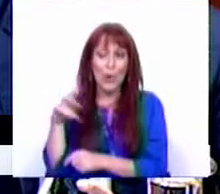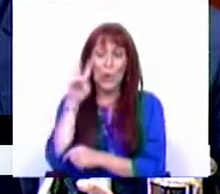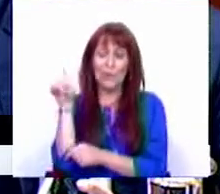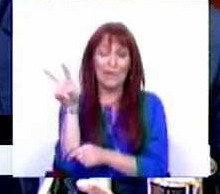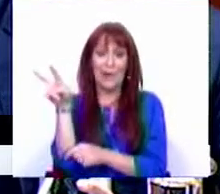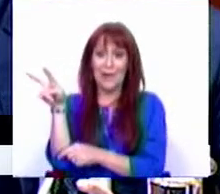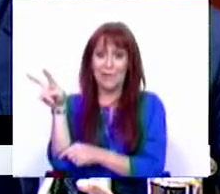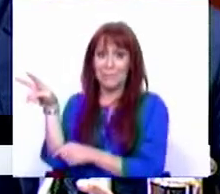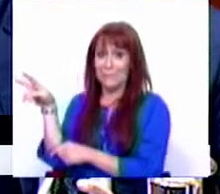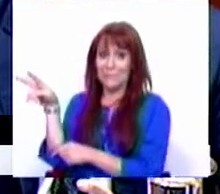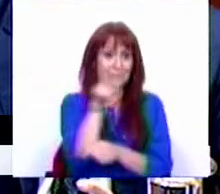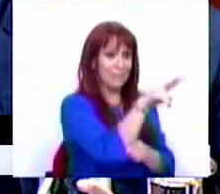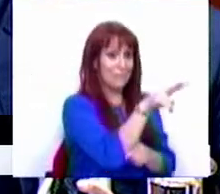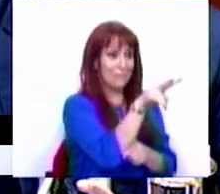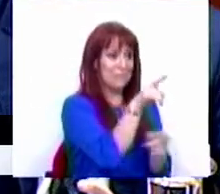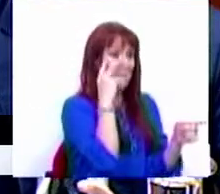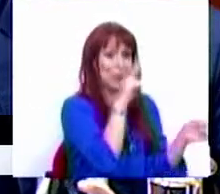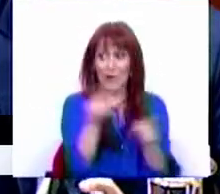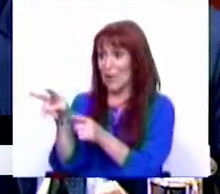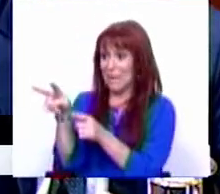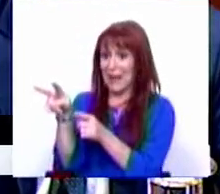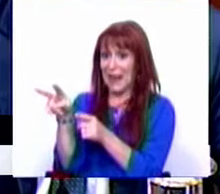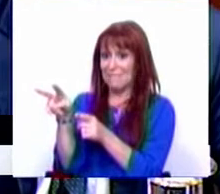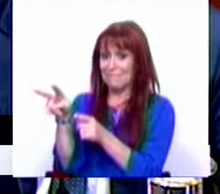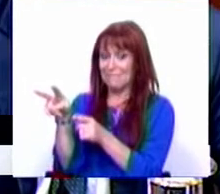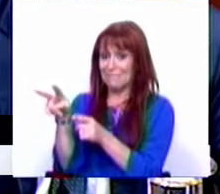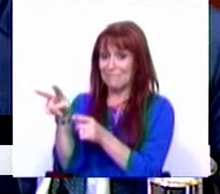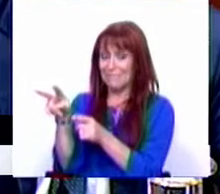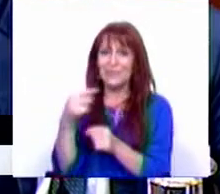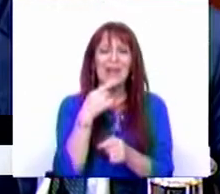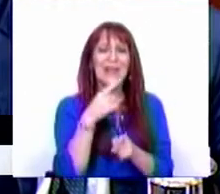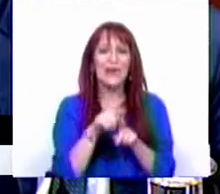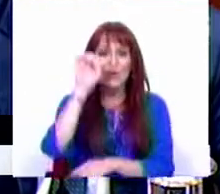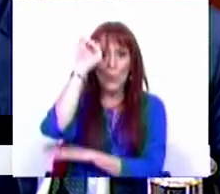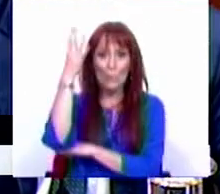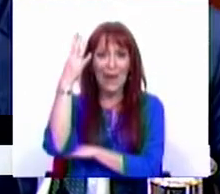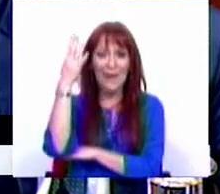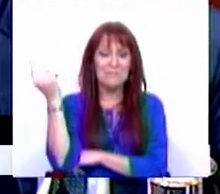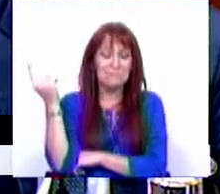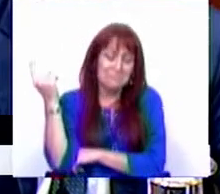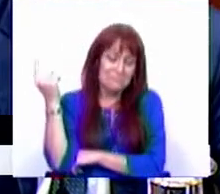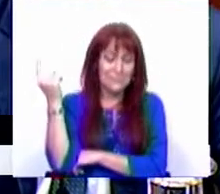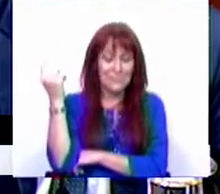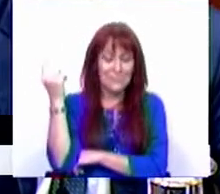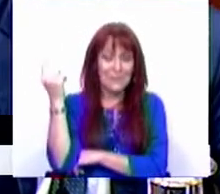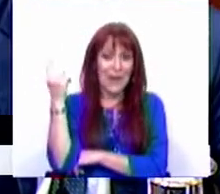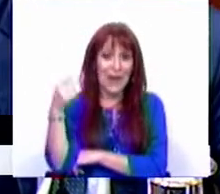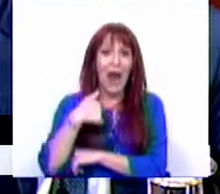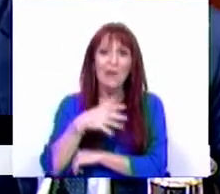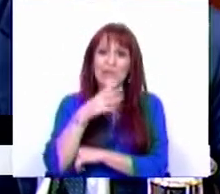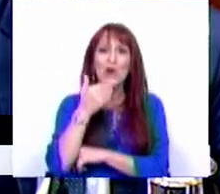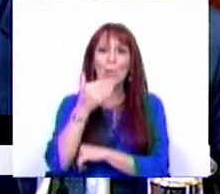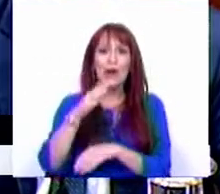ali, mas era para aqui que queria olhar. E dizer para o PAN que queria